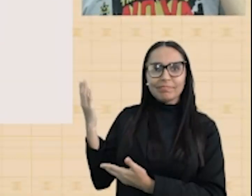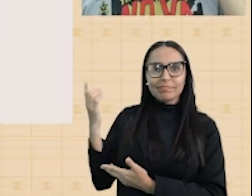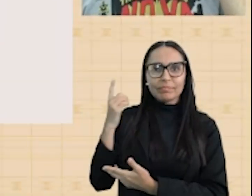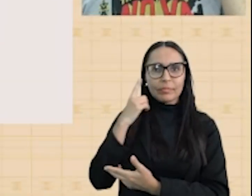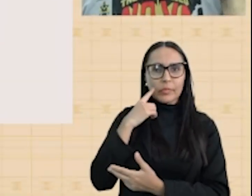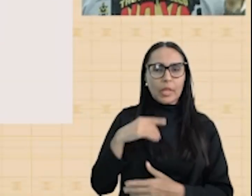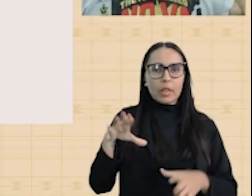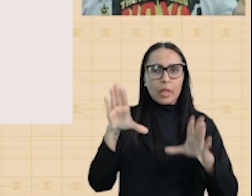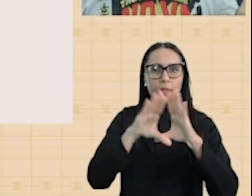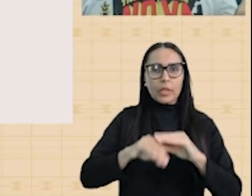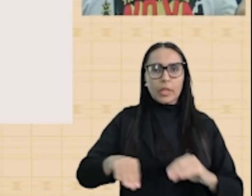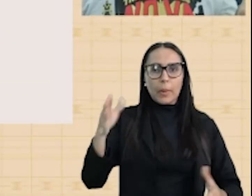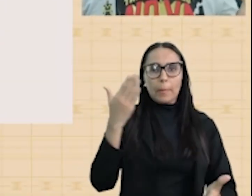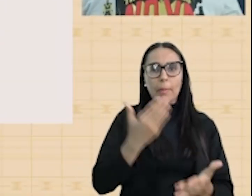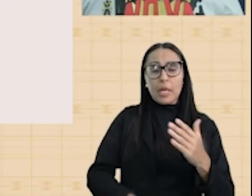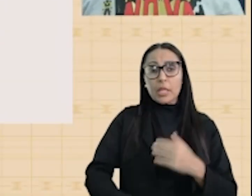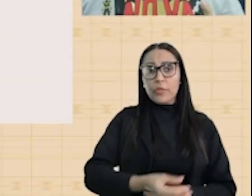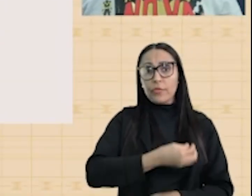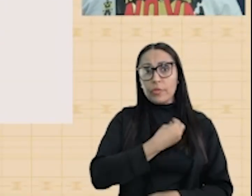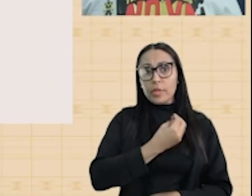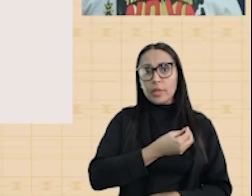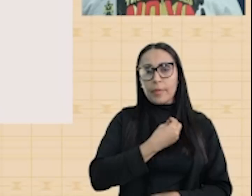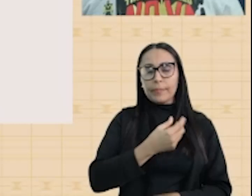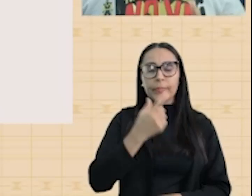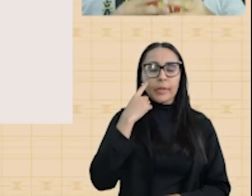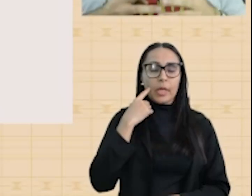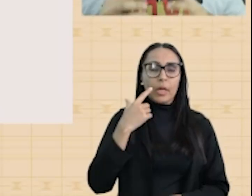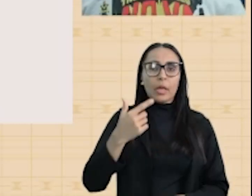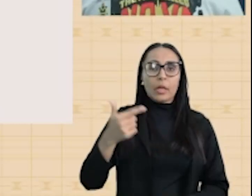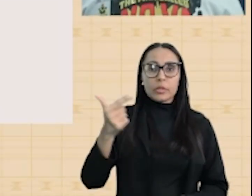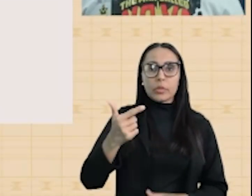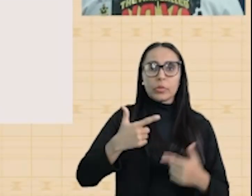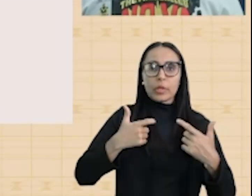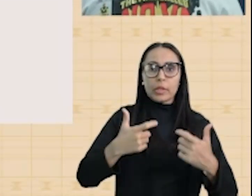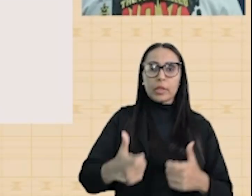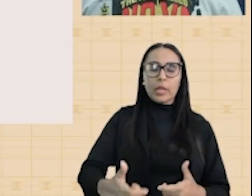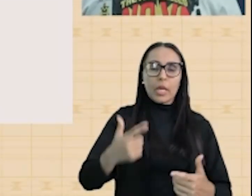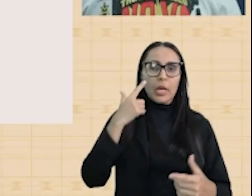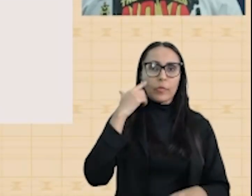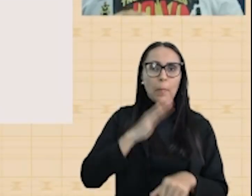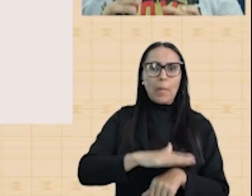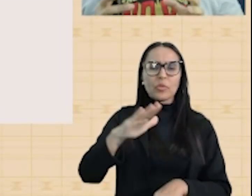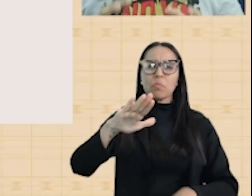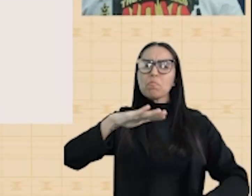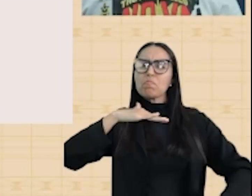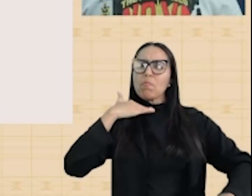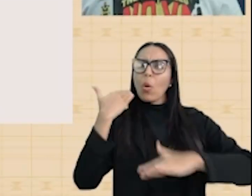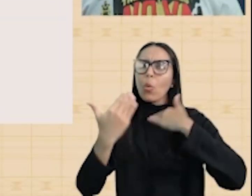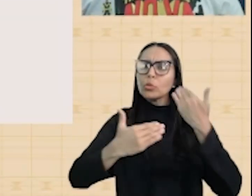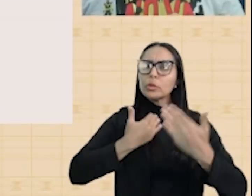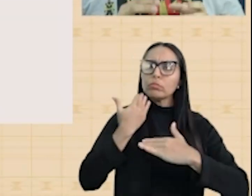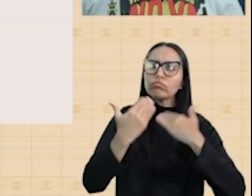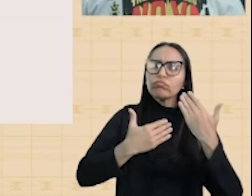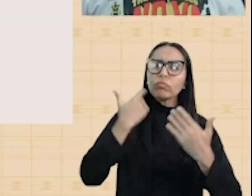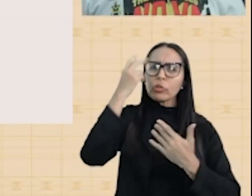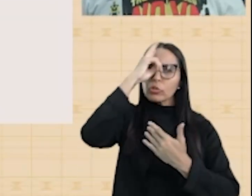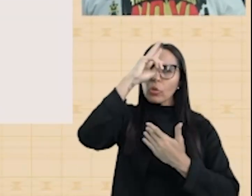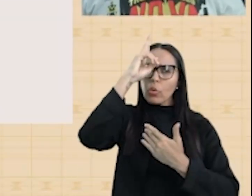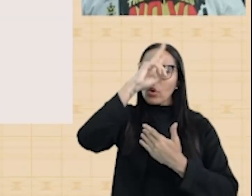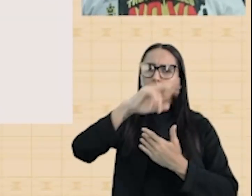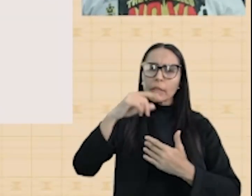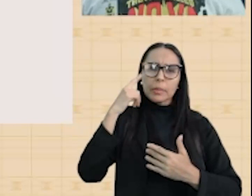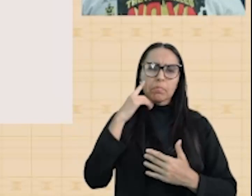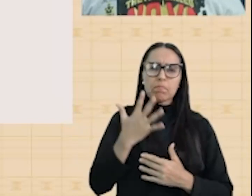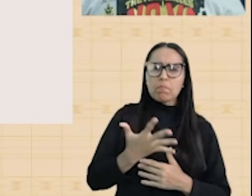Devastação e perda de vidas. A Segunda Guerra foi o conflito mais mortal da história, causando a